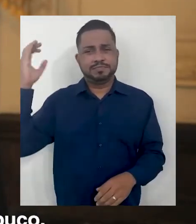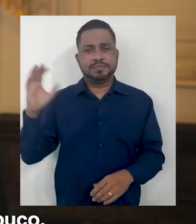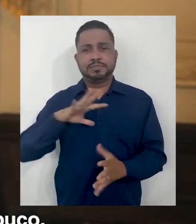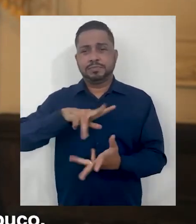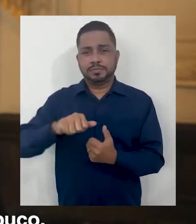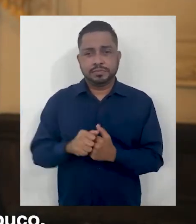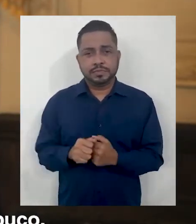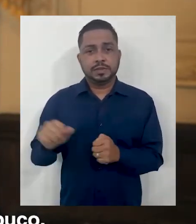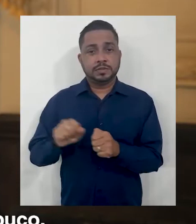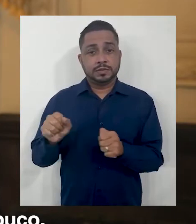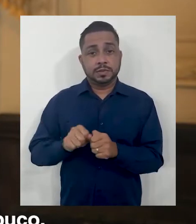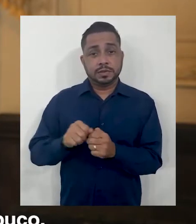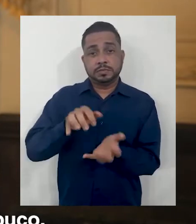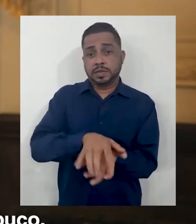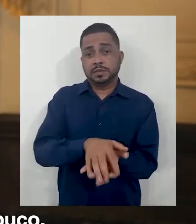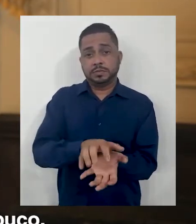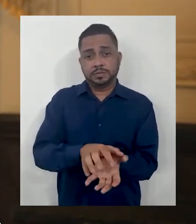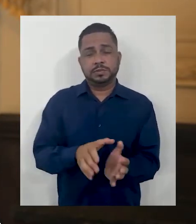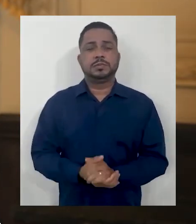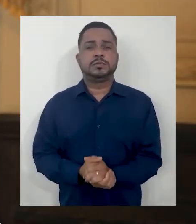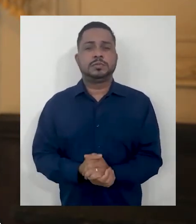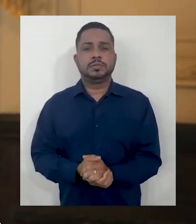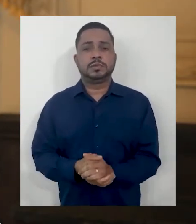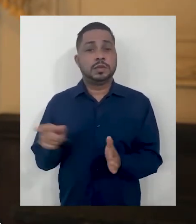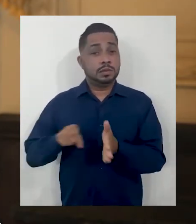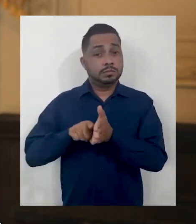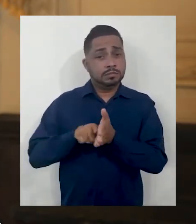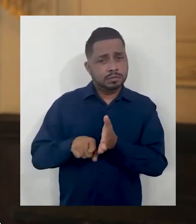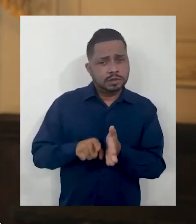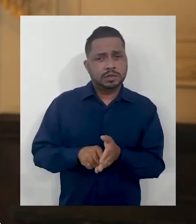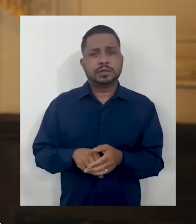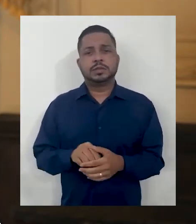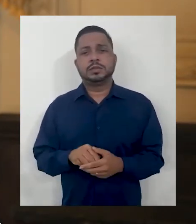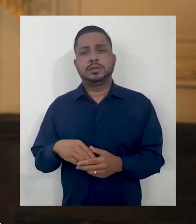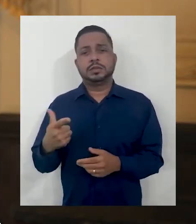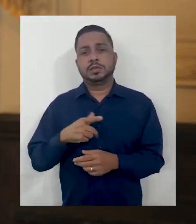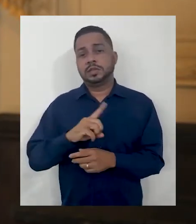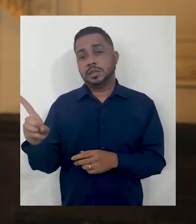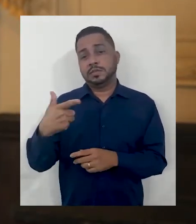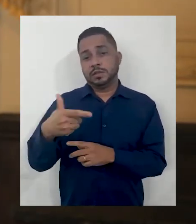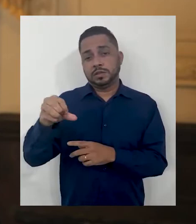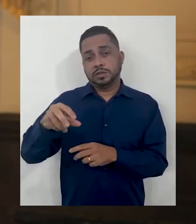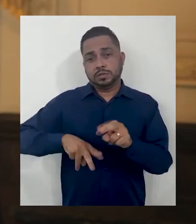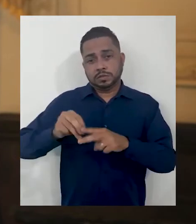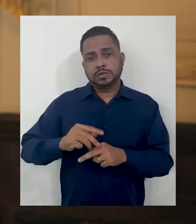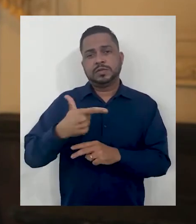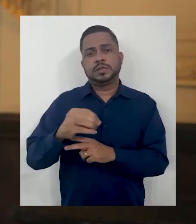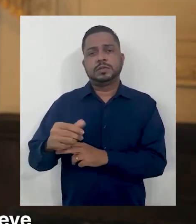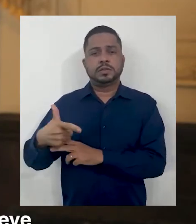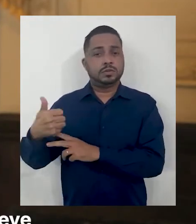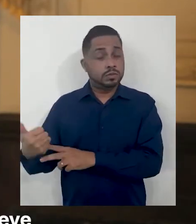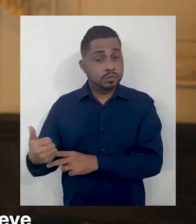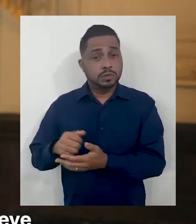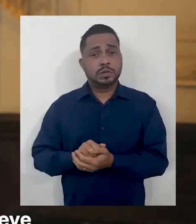mundo, destacou um feito do Estado de Pernambuco. Segundo o estudo, noticiado ontem, dia 29 de junho de 2021,